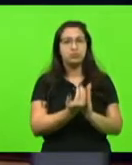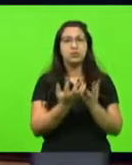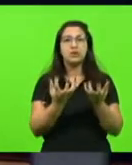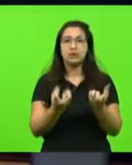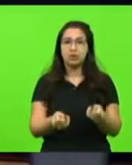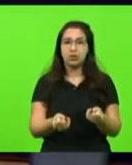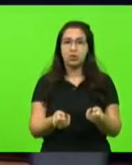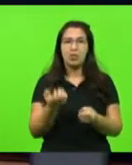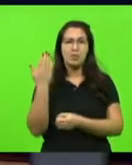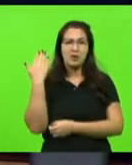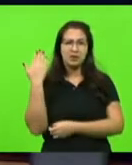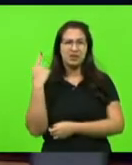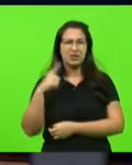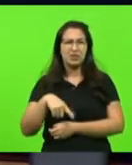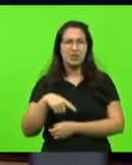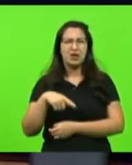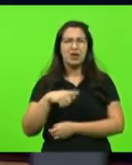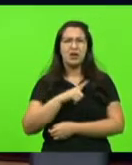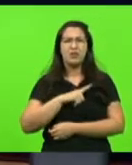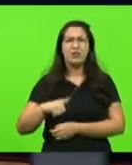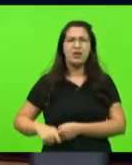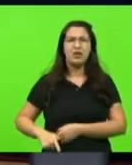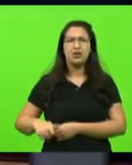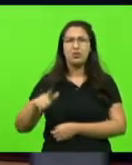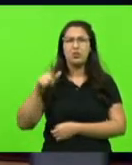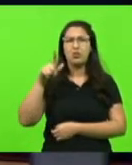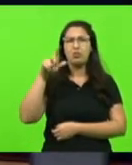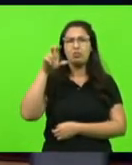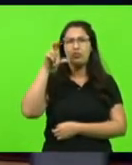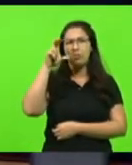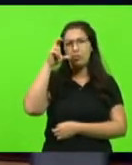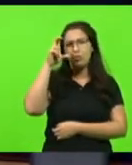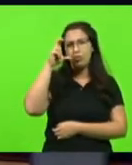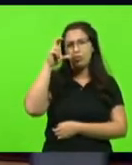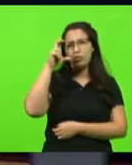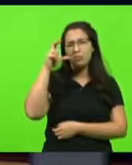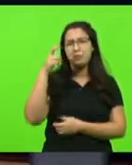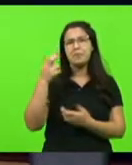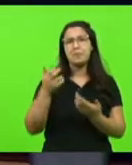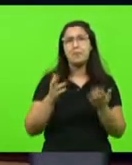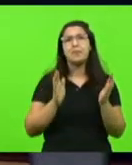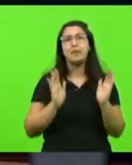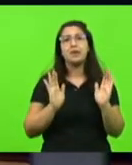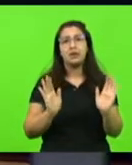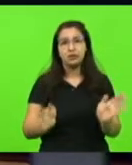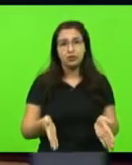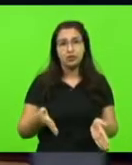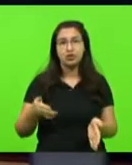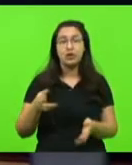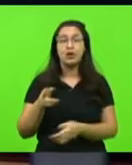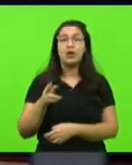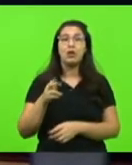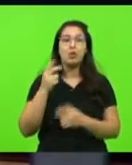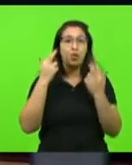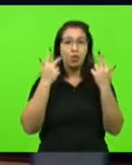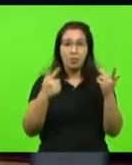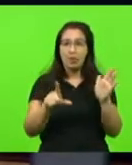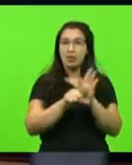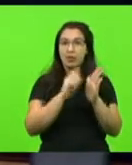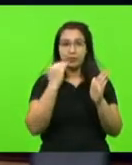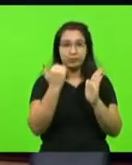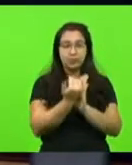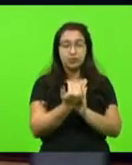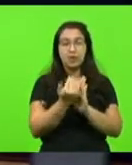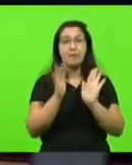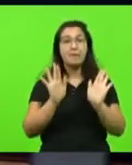Colombo, foi o governador Colombo, ela está em vigor, nós só estamos alterando o percentual para dizer que o governo